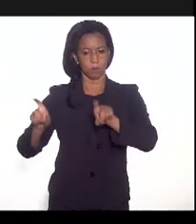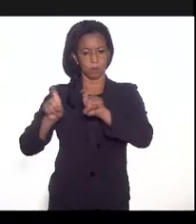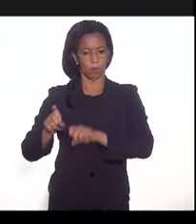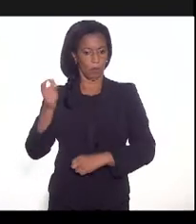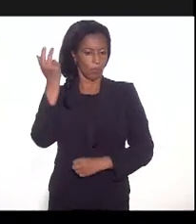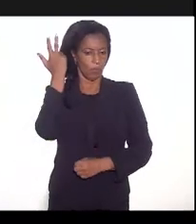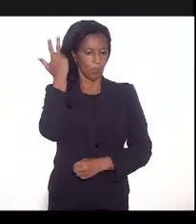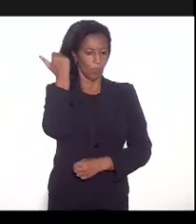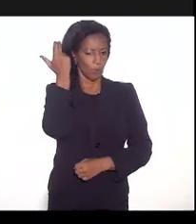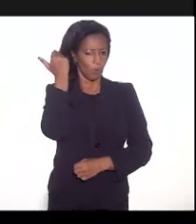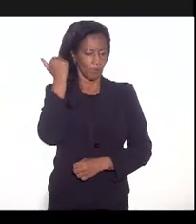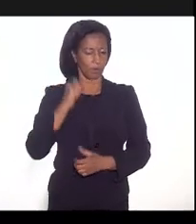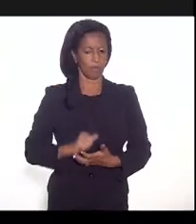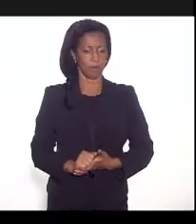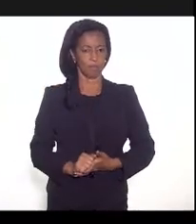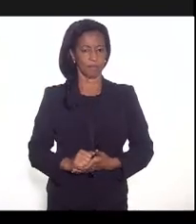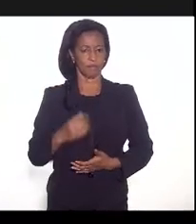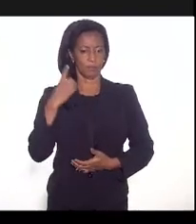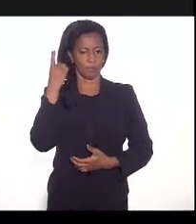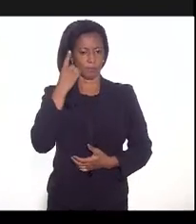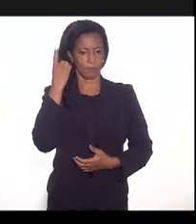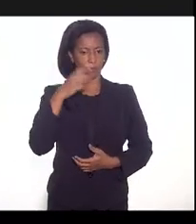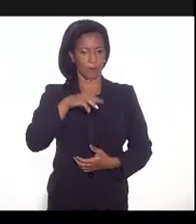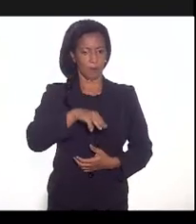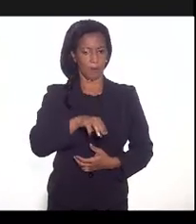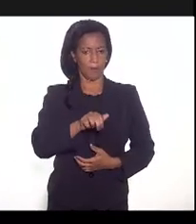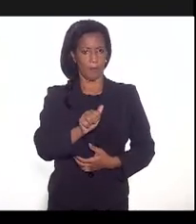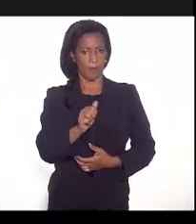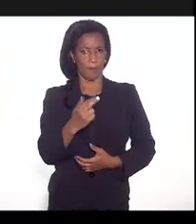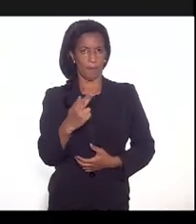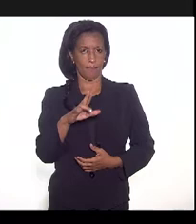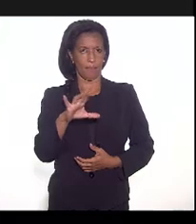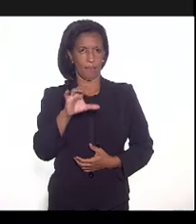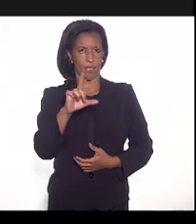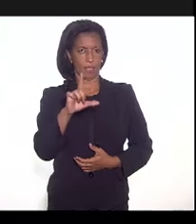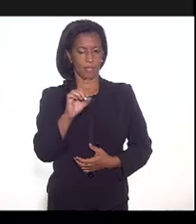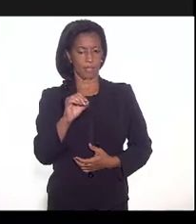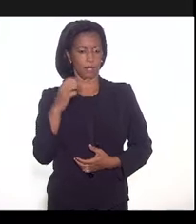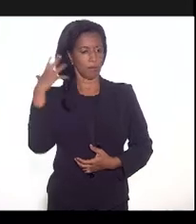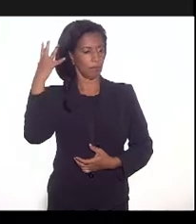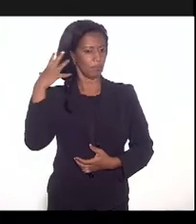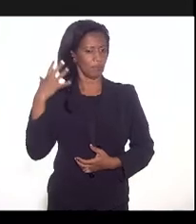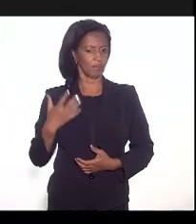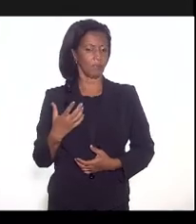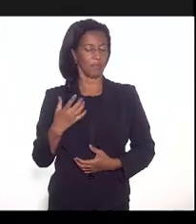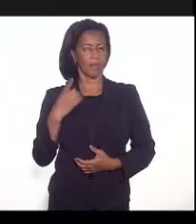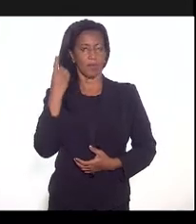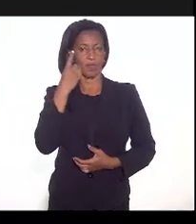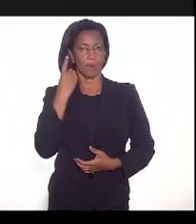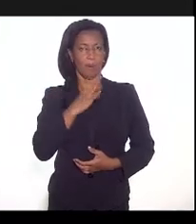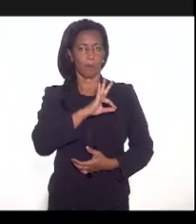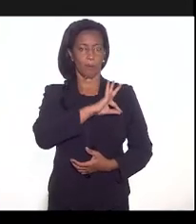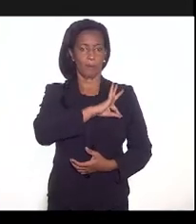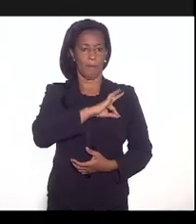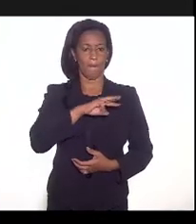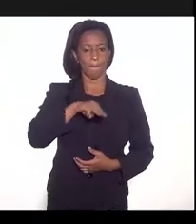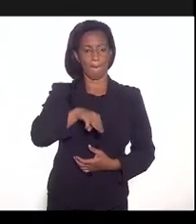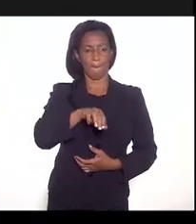Coelho e o deputado Marcelo Cabelereiro. A deputada Marta Rocha está